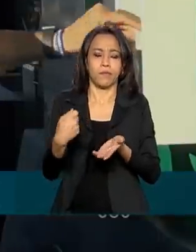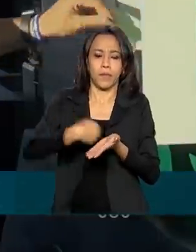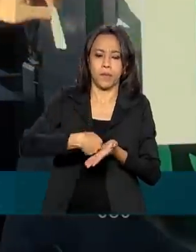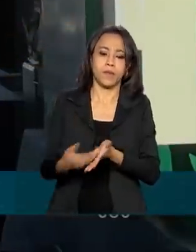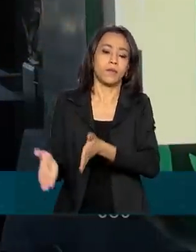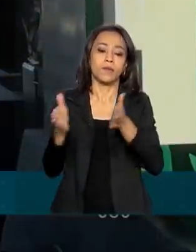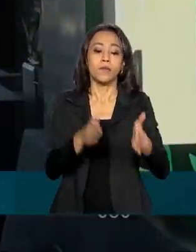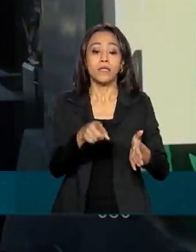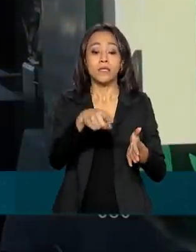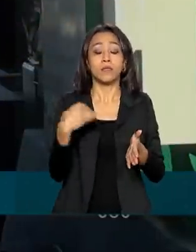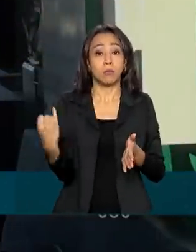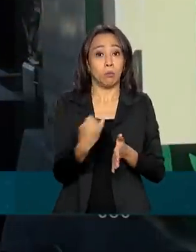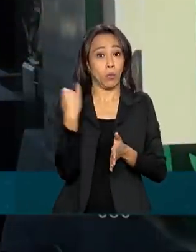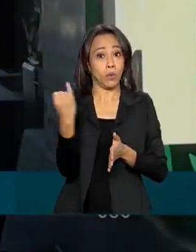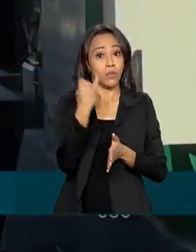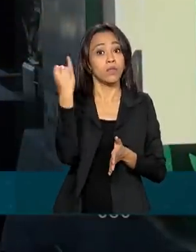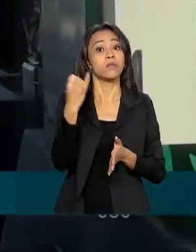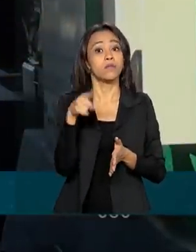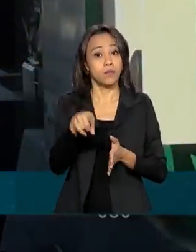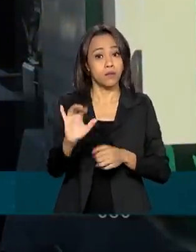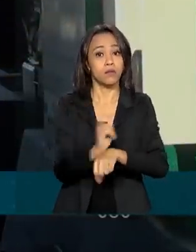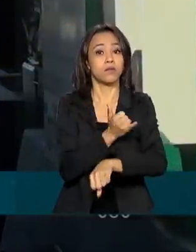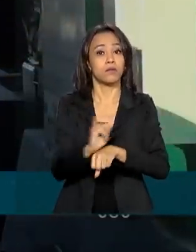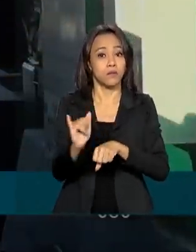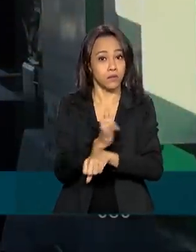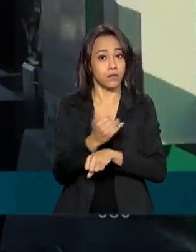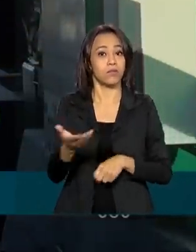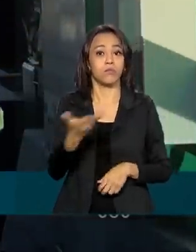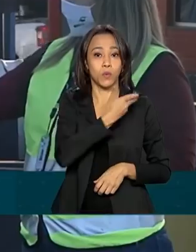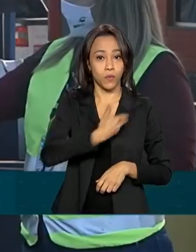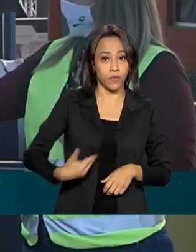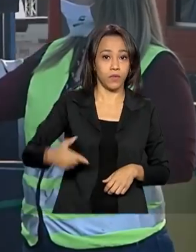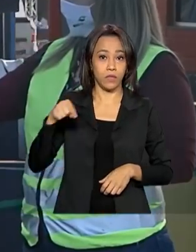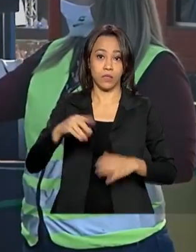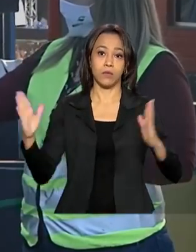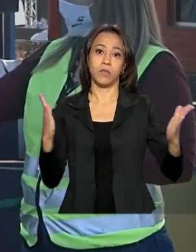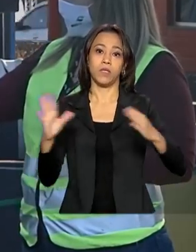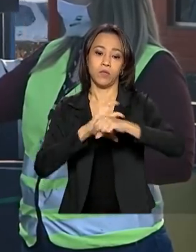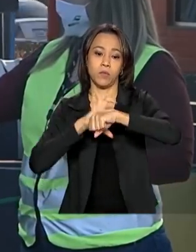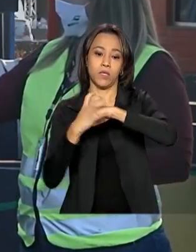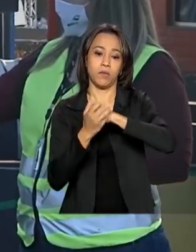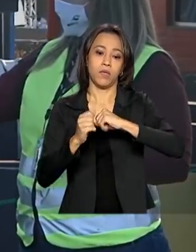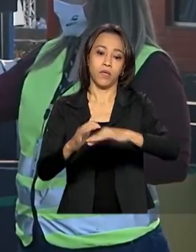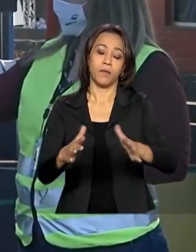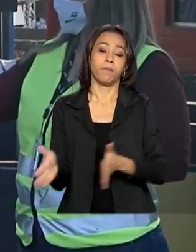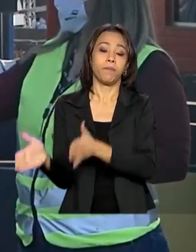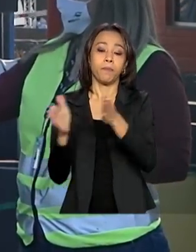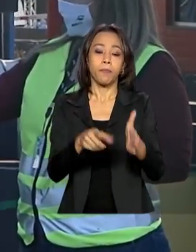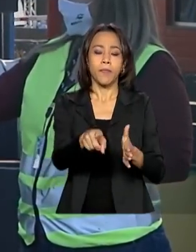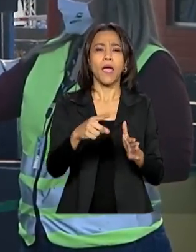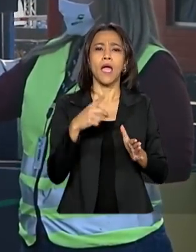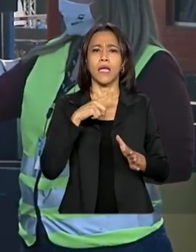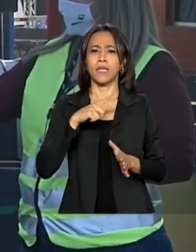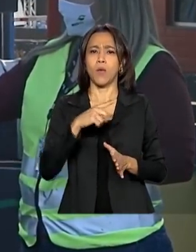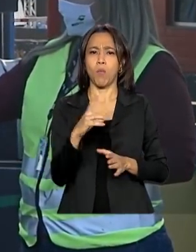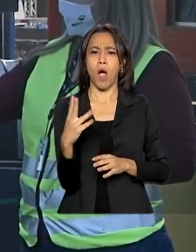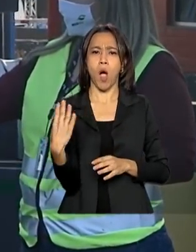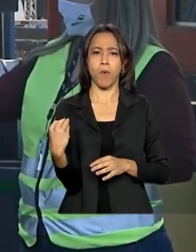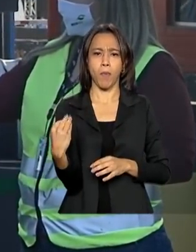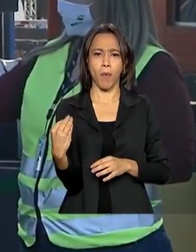considerada importante pelo governo em tempos de pandemia. A gente começa a colocar a máquina para conversar com o cidadão,